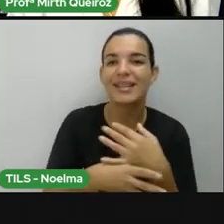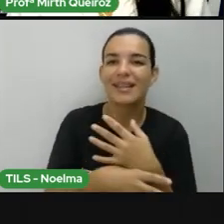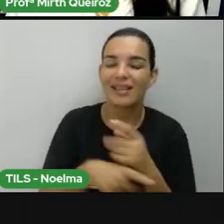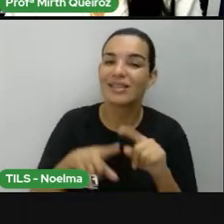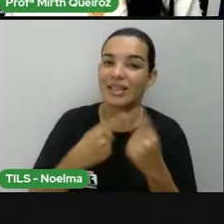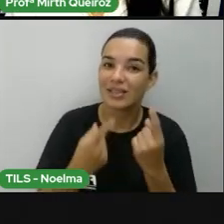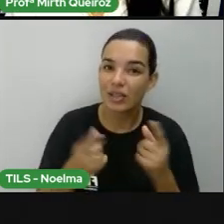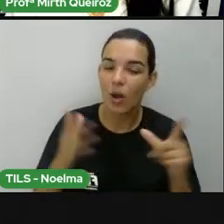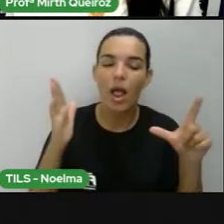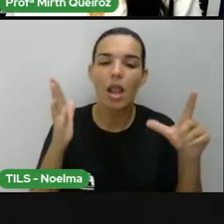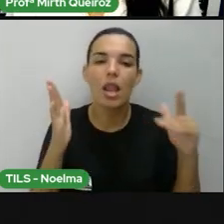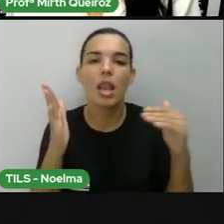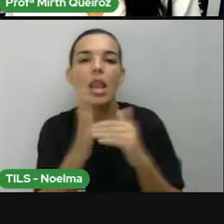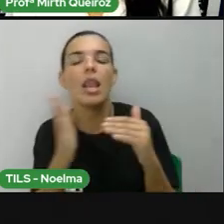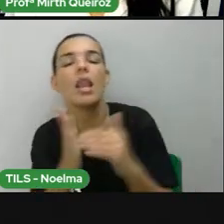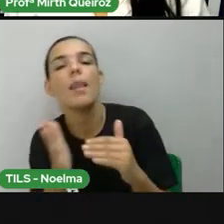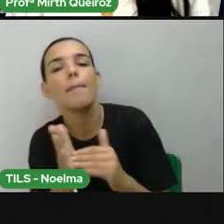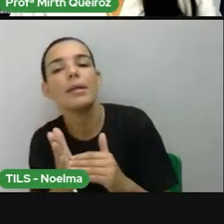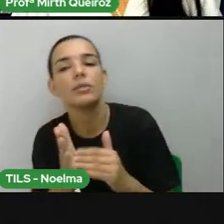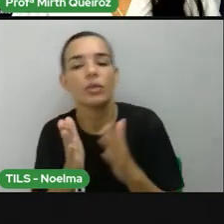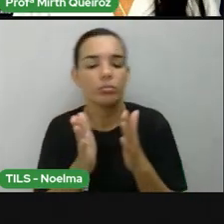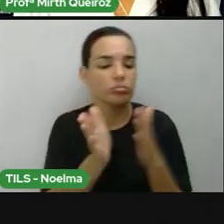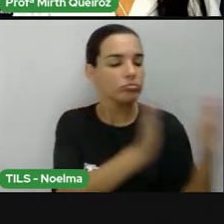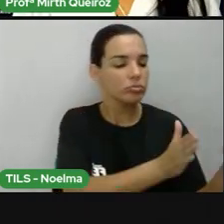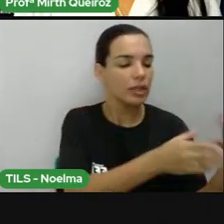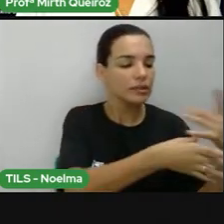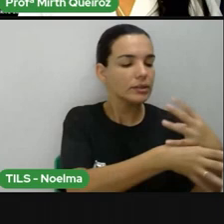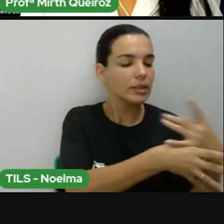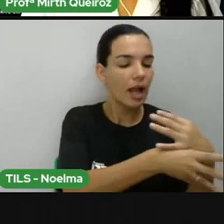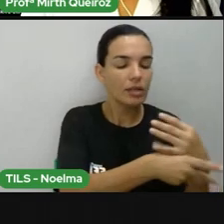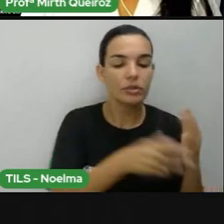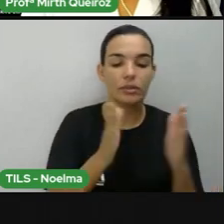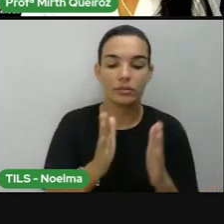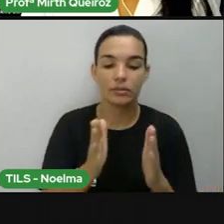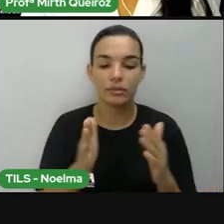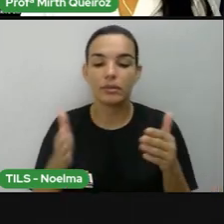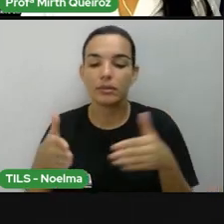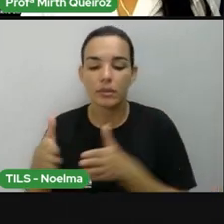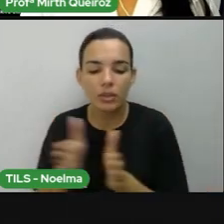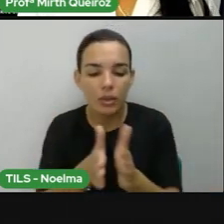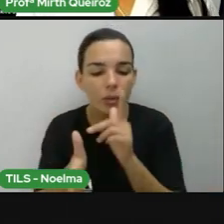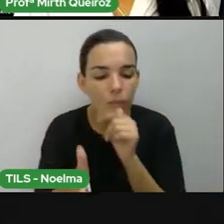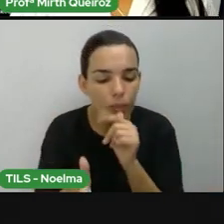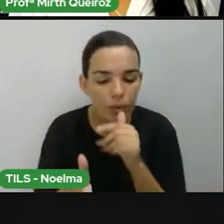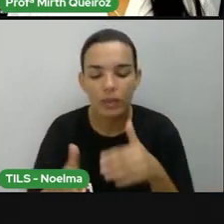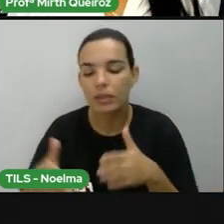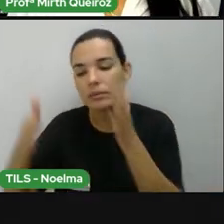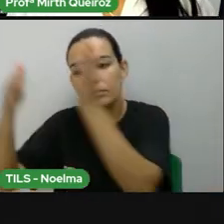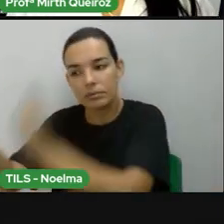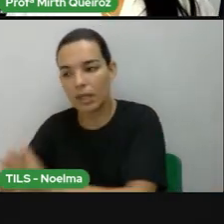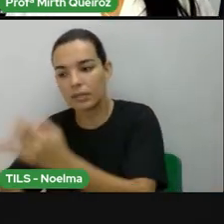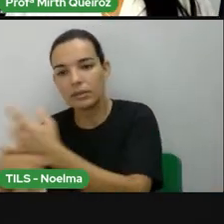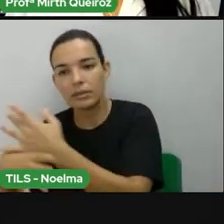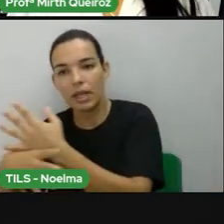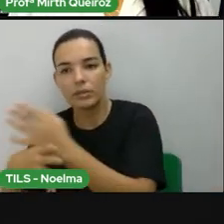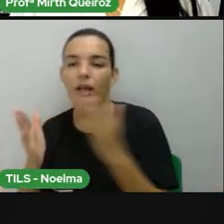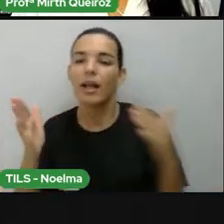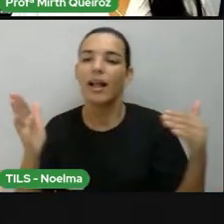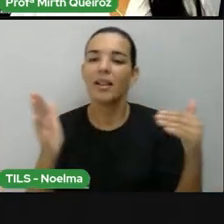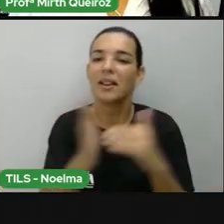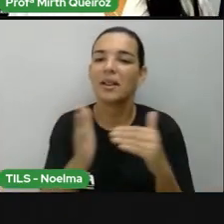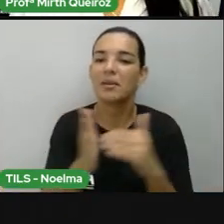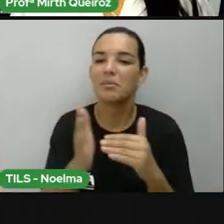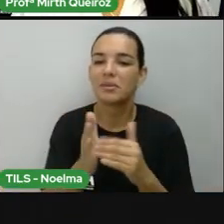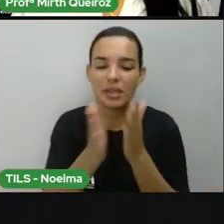limite da cidade de São Félix do Coribe e o limite aí de Santa Maria da Vitória, né, que